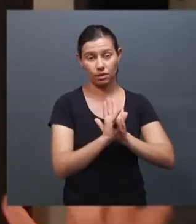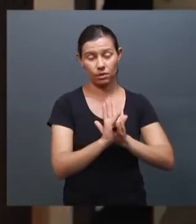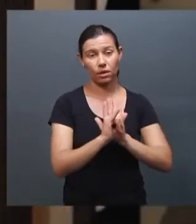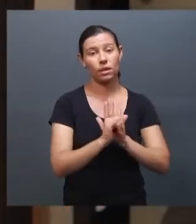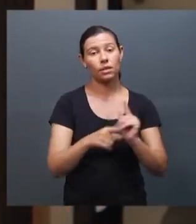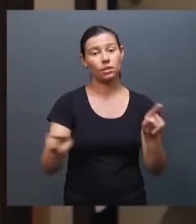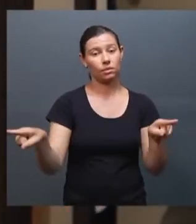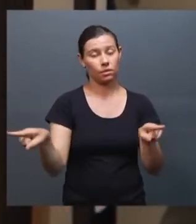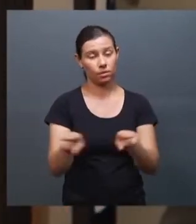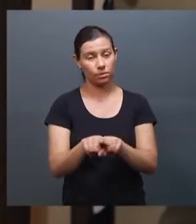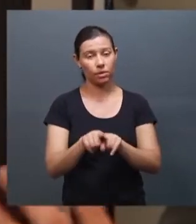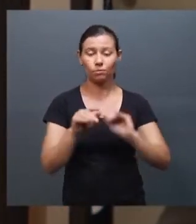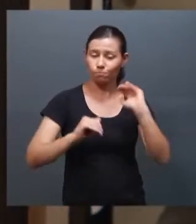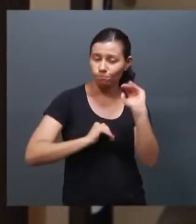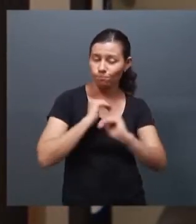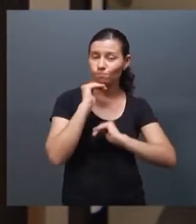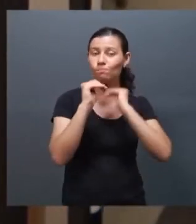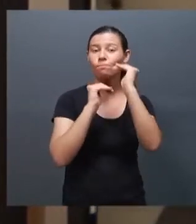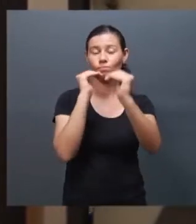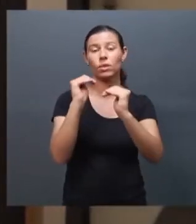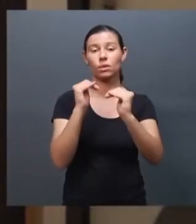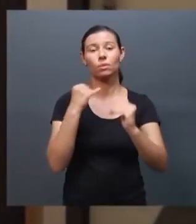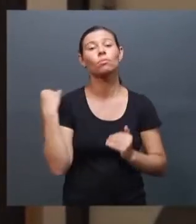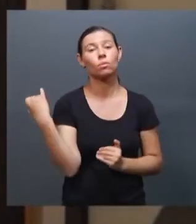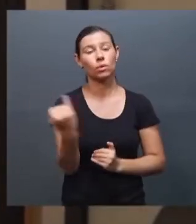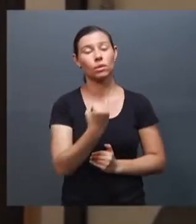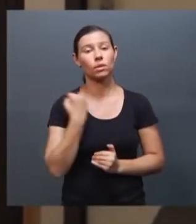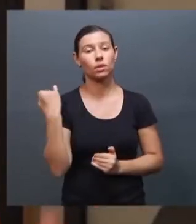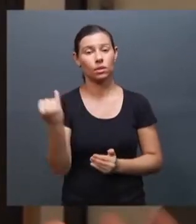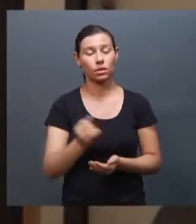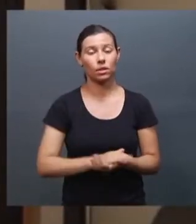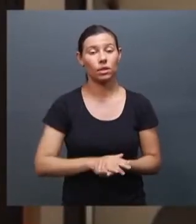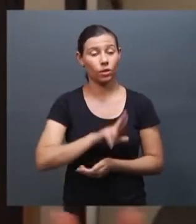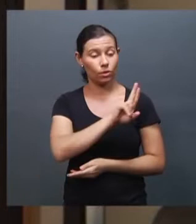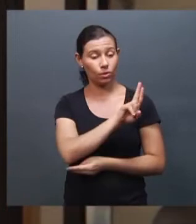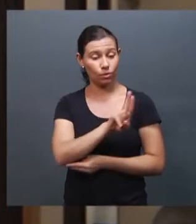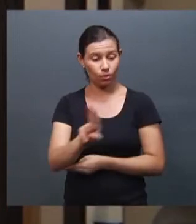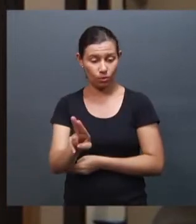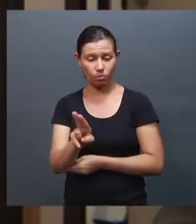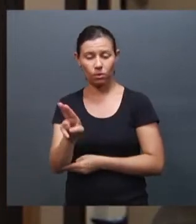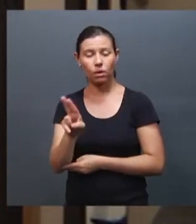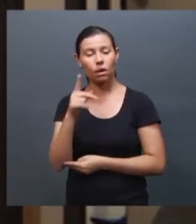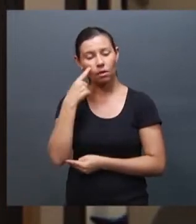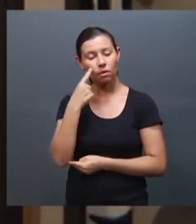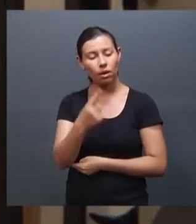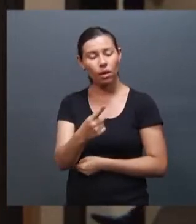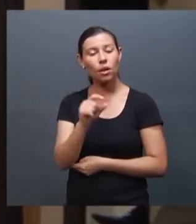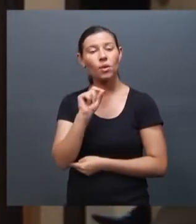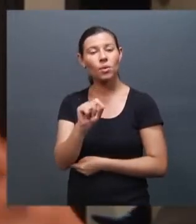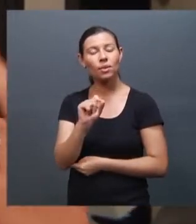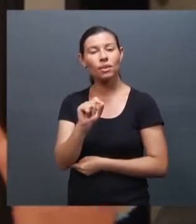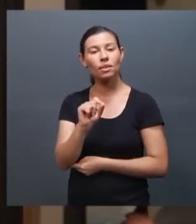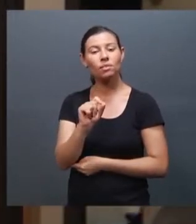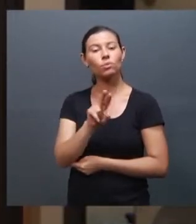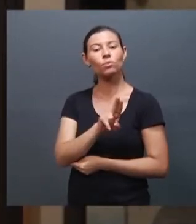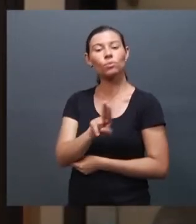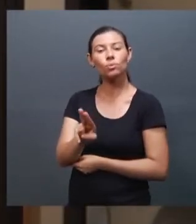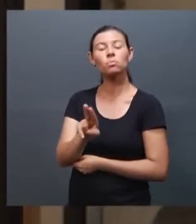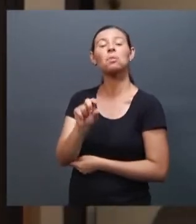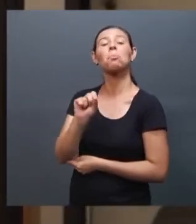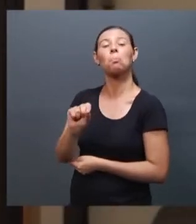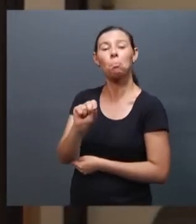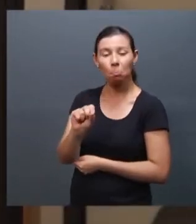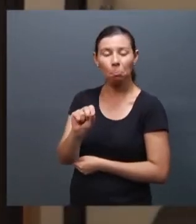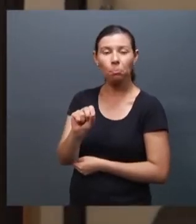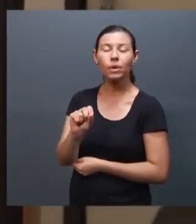construção, do nosso desenvolvimento. Então, o seu nome representa o que você é, alguém te conhece primeiramente pelo